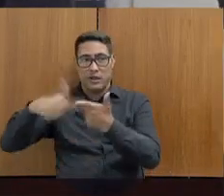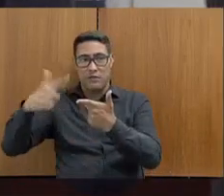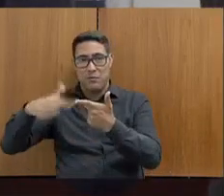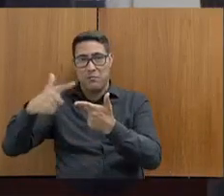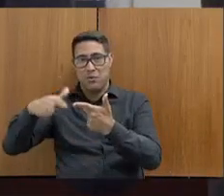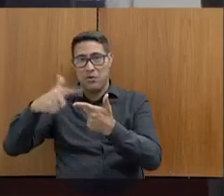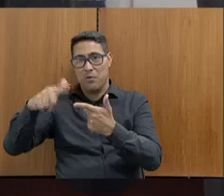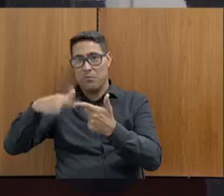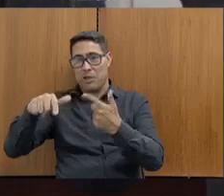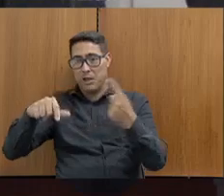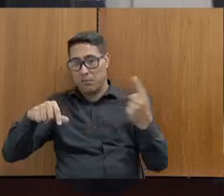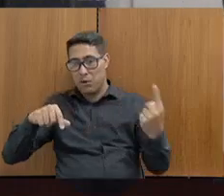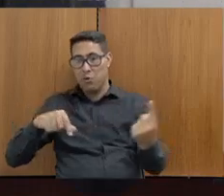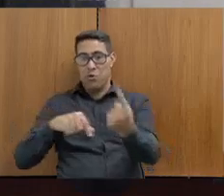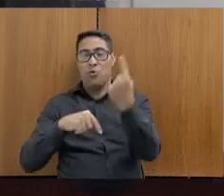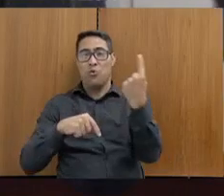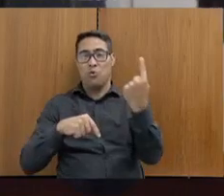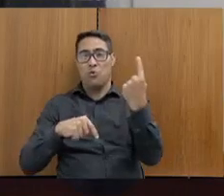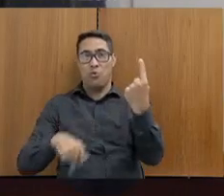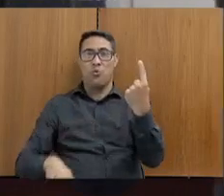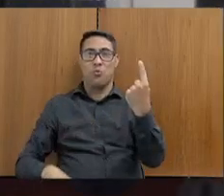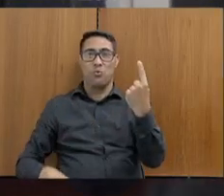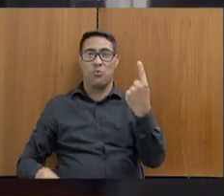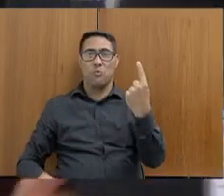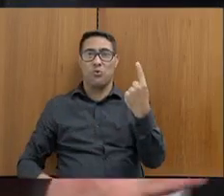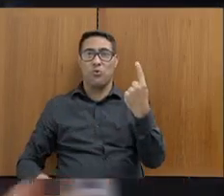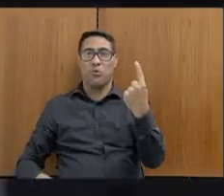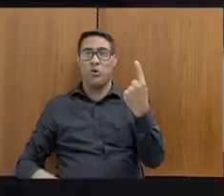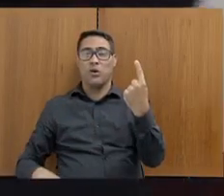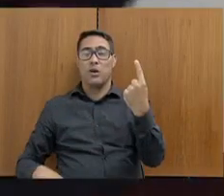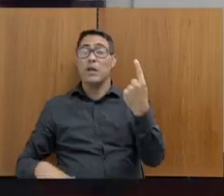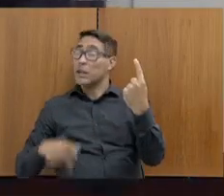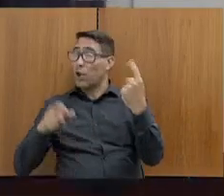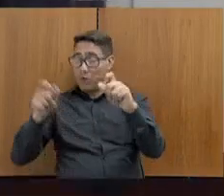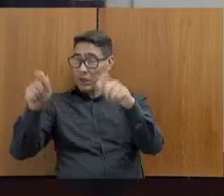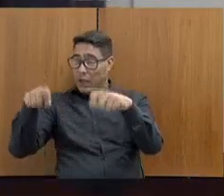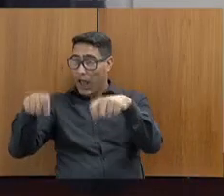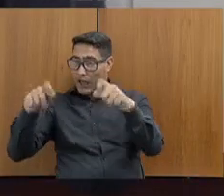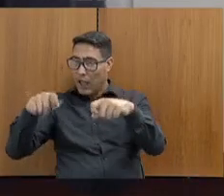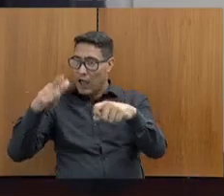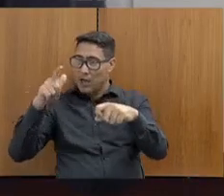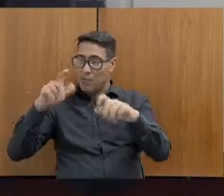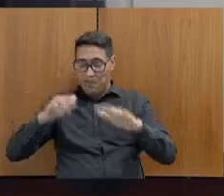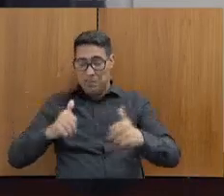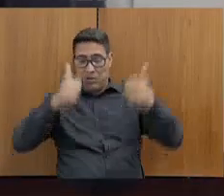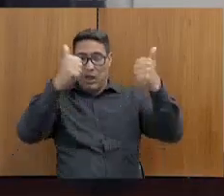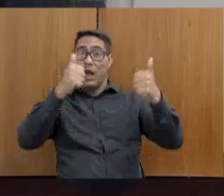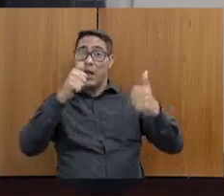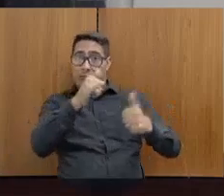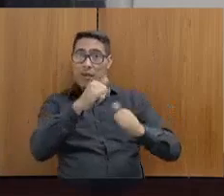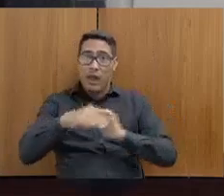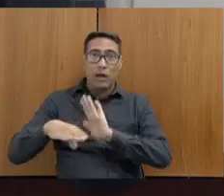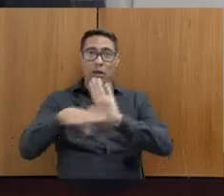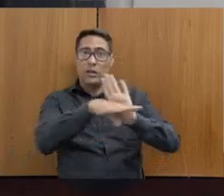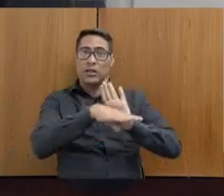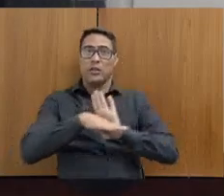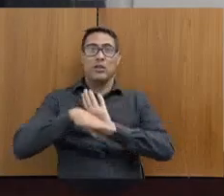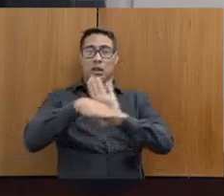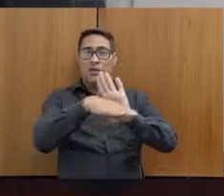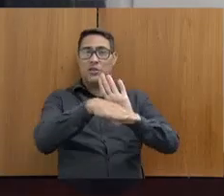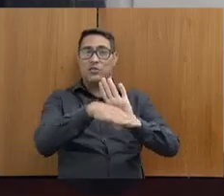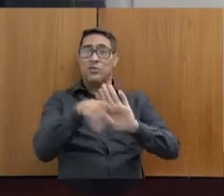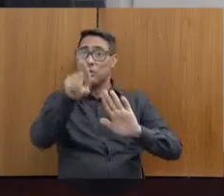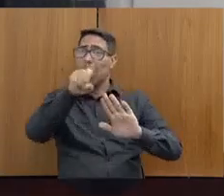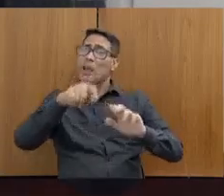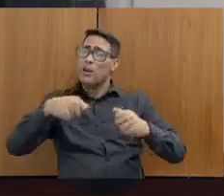É possível se recuperar quando tem oportunidade. Eu até gostaria, se eu pudesse, uma hora, nós íamos visitar o Guaxupé, visitar a empresa da sala